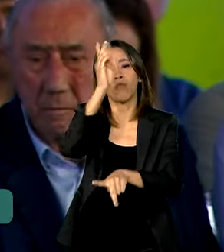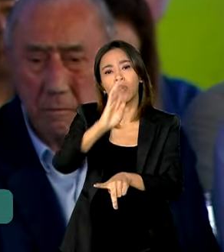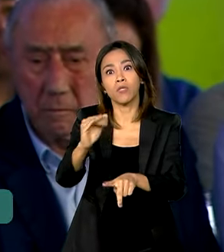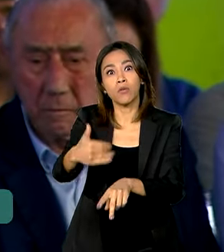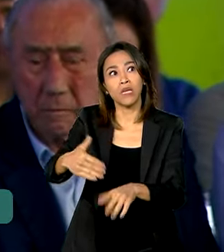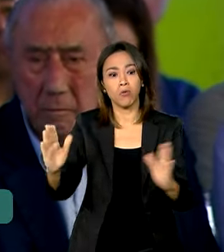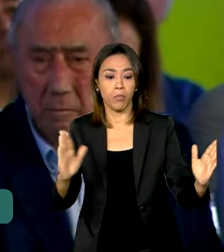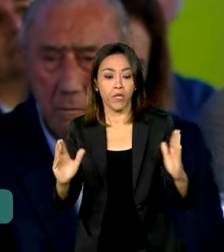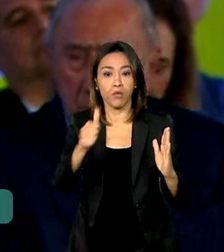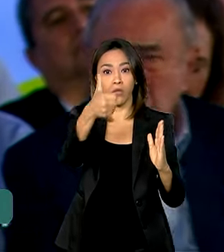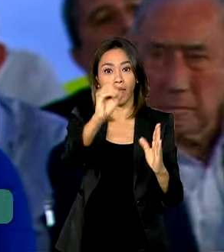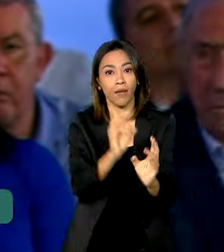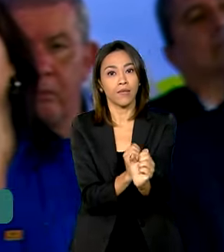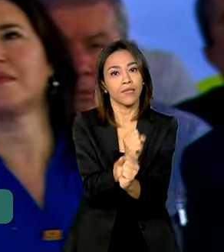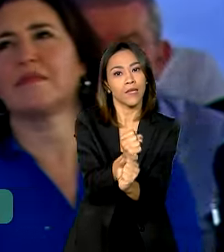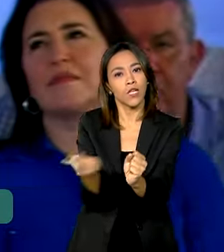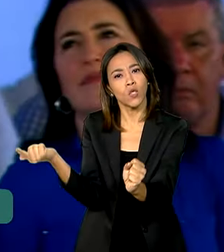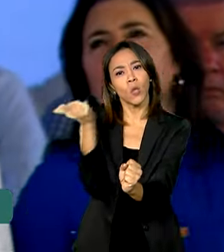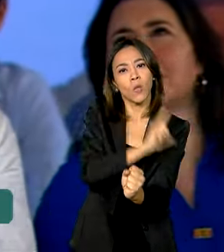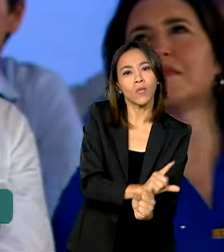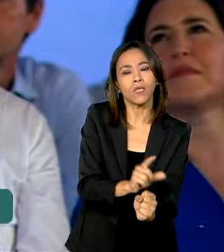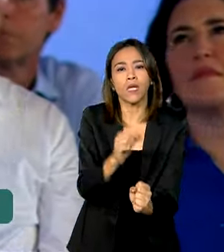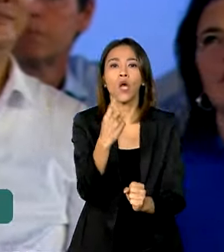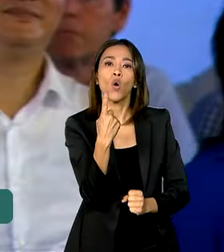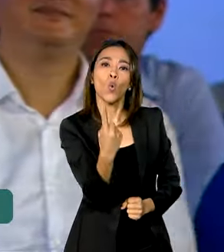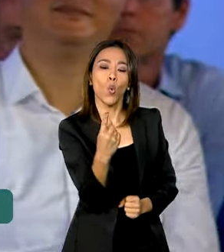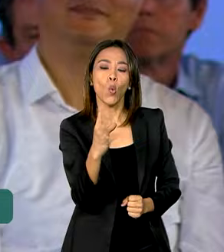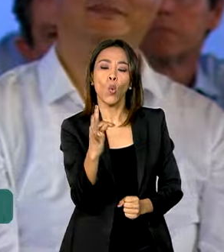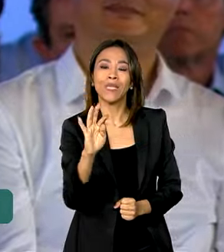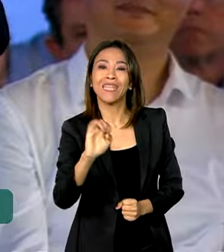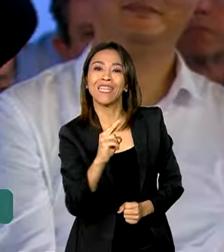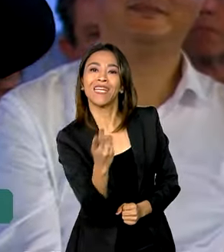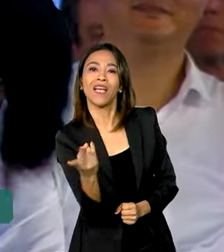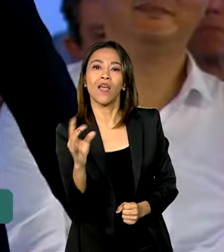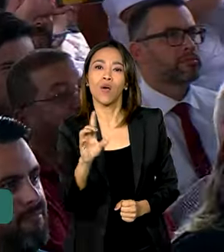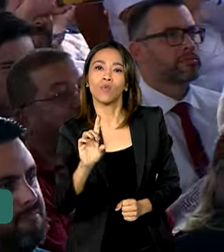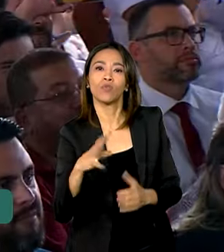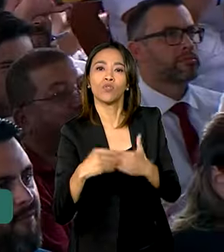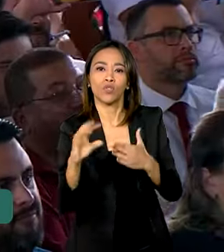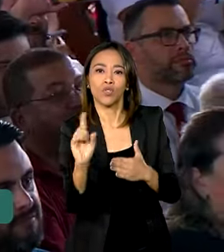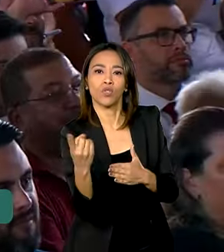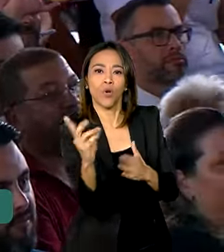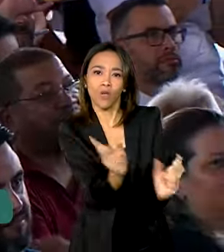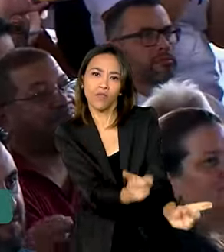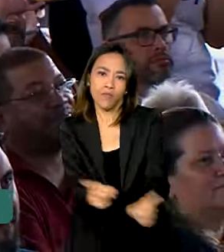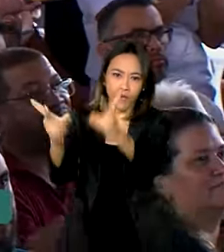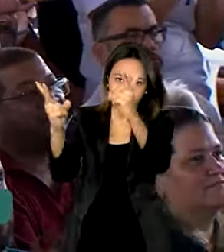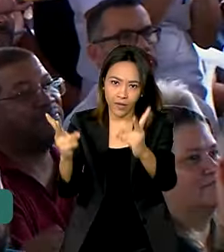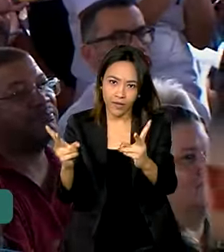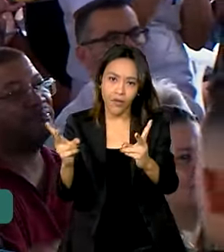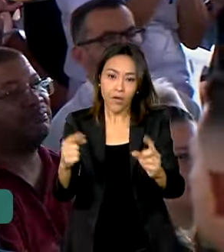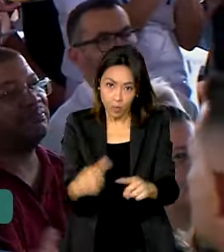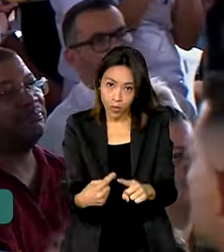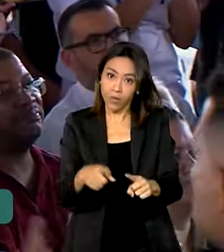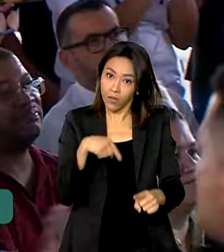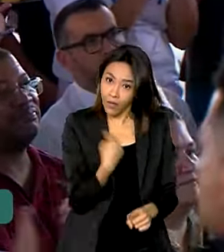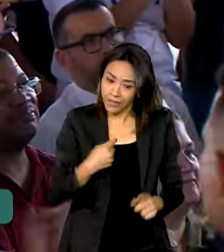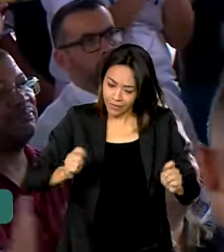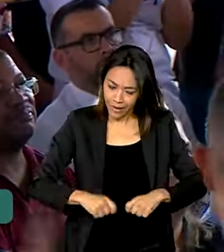mais em 10 anos a gente chega a um trilhão de dólares de comércio exterior. Porque nós temos